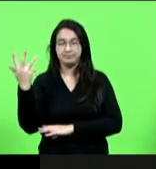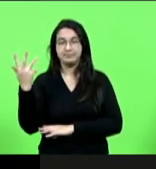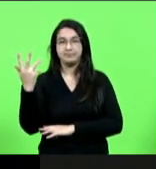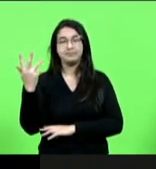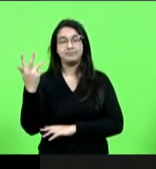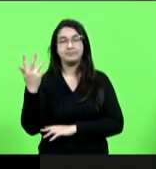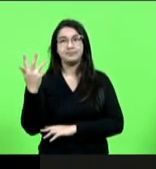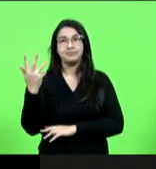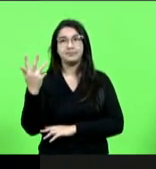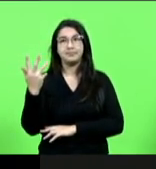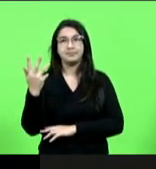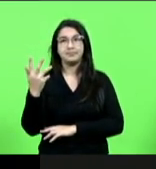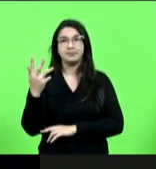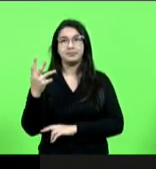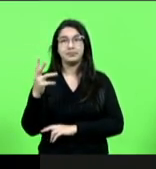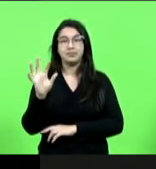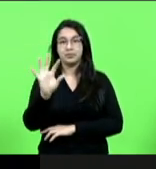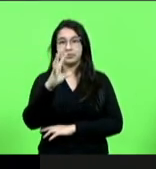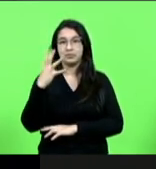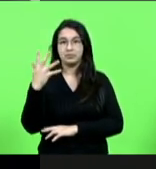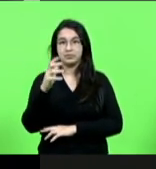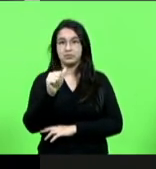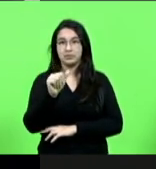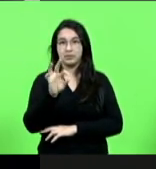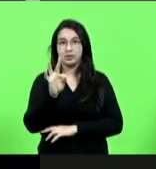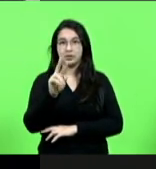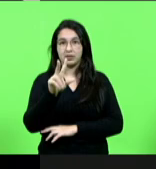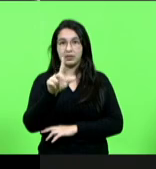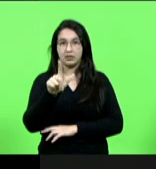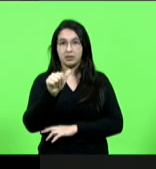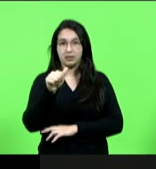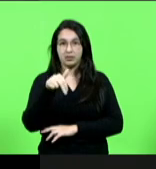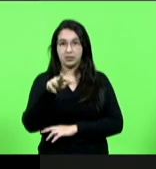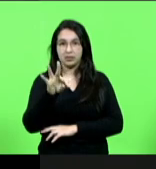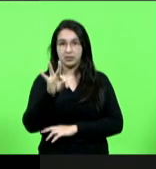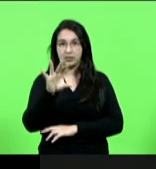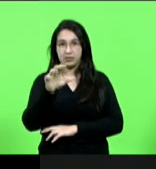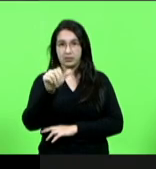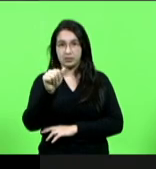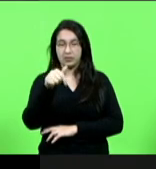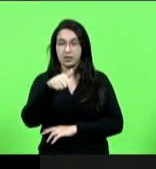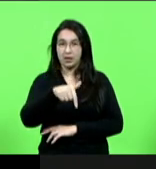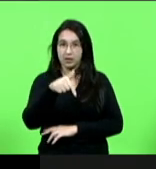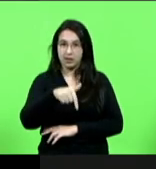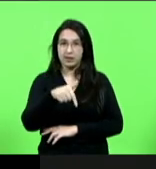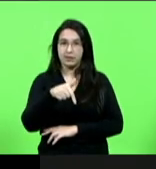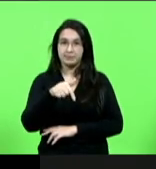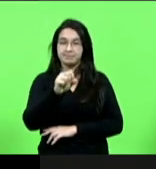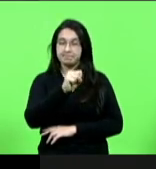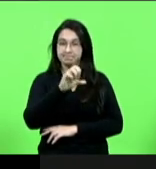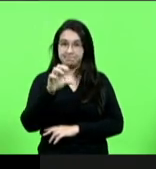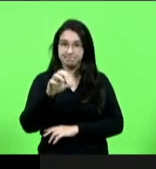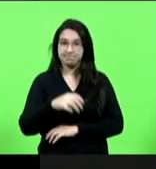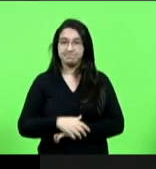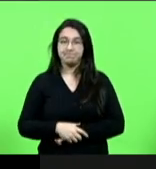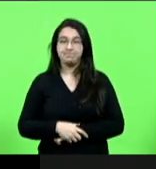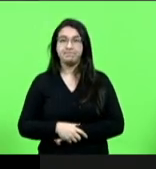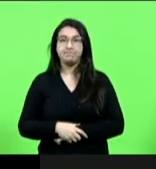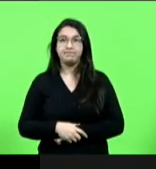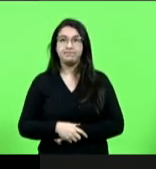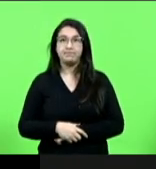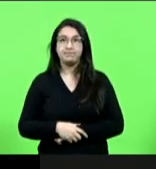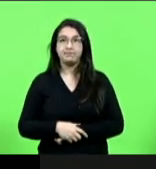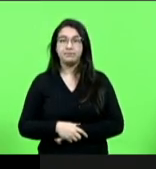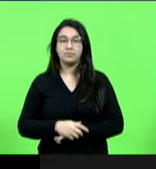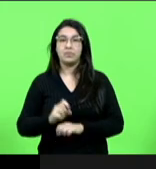da mata atlântica em Santa Catarina não não não deixa